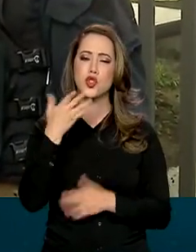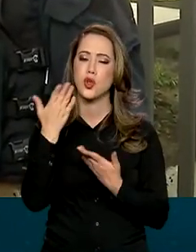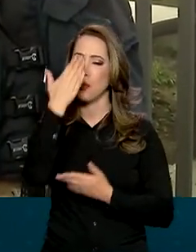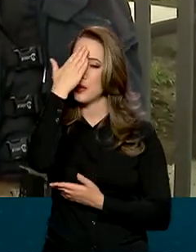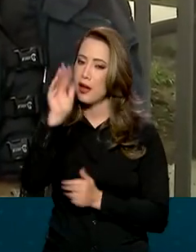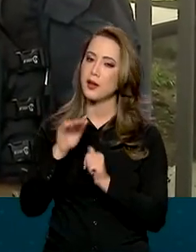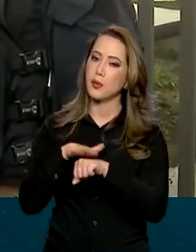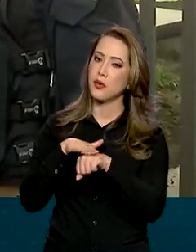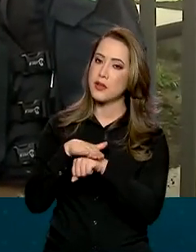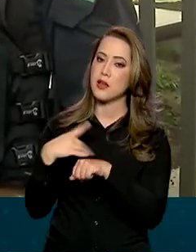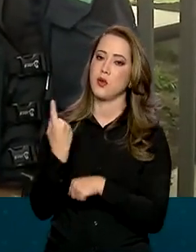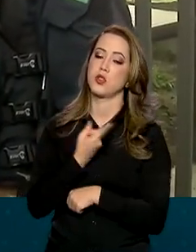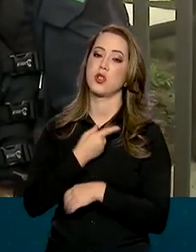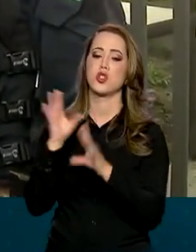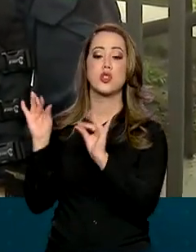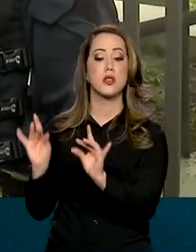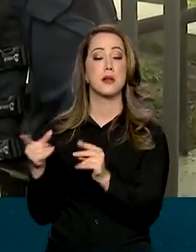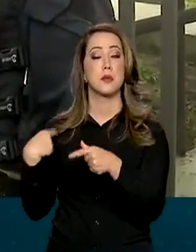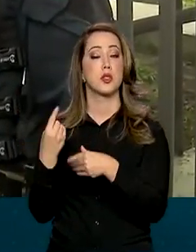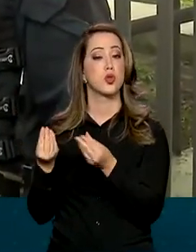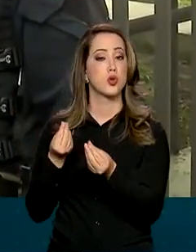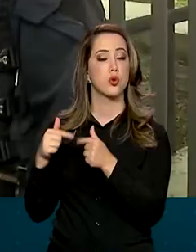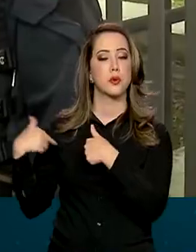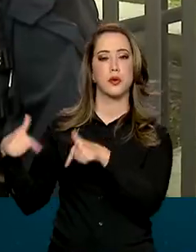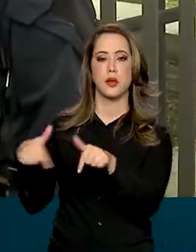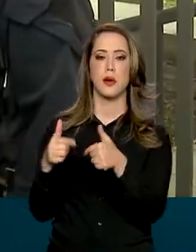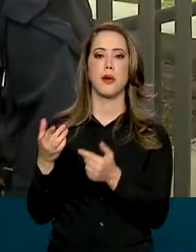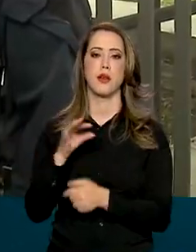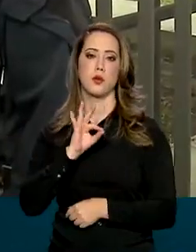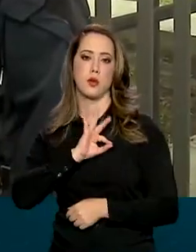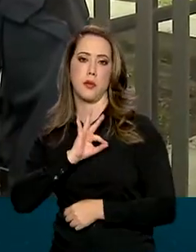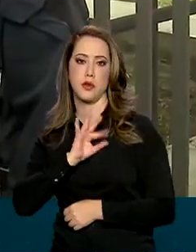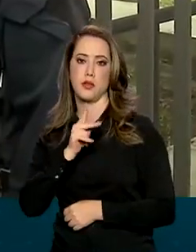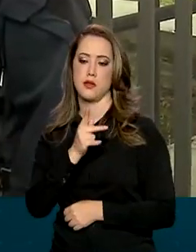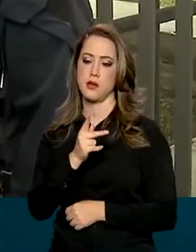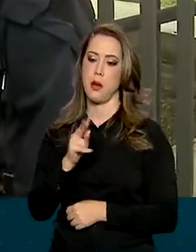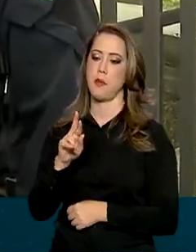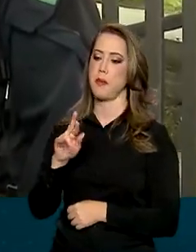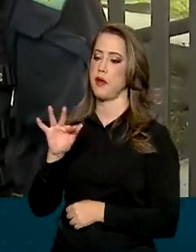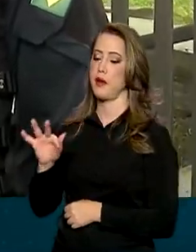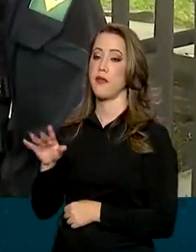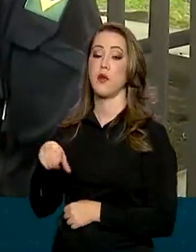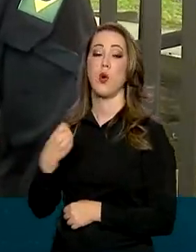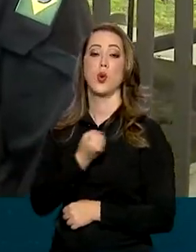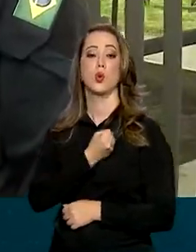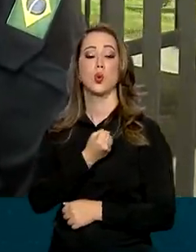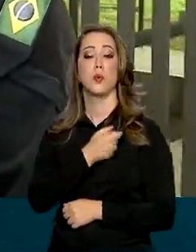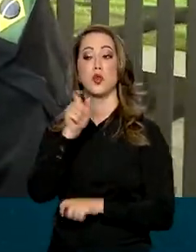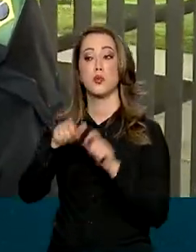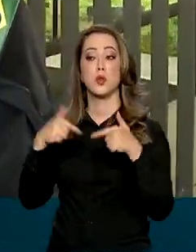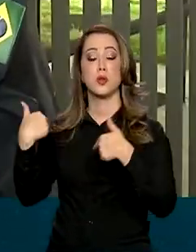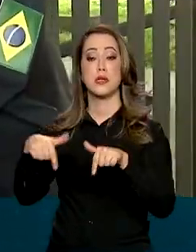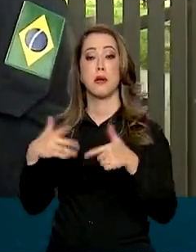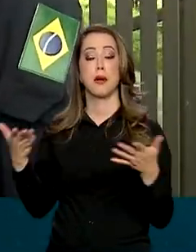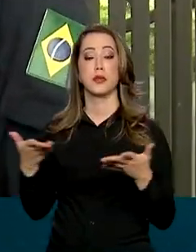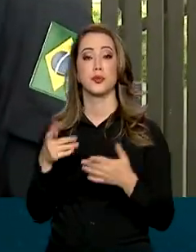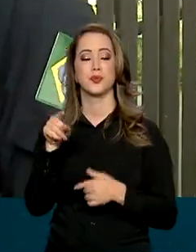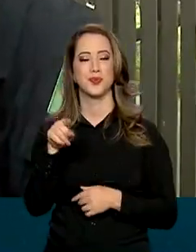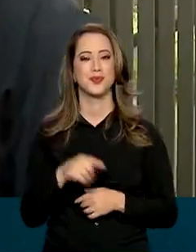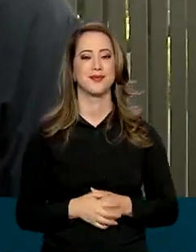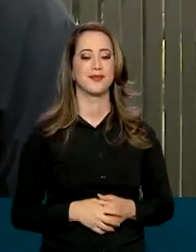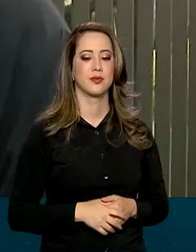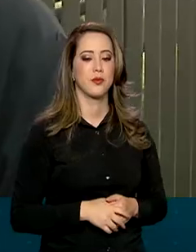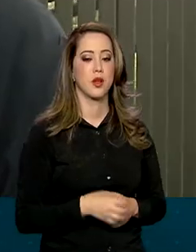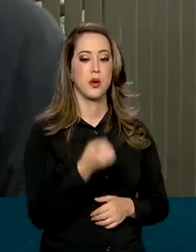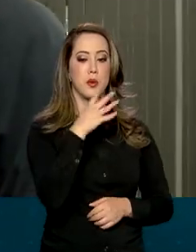Queria que você desse mais detalhes dessa operação, como vai funcionar, quantos homens foram mobilizados. Bom, bom dia, bom dia aí,